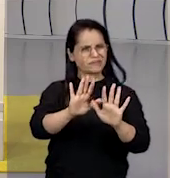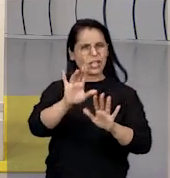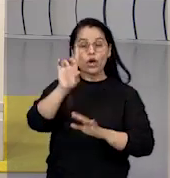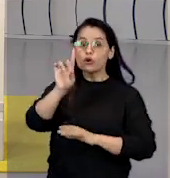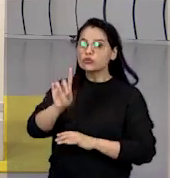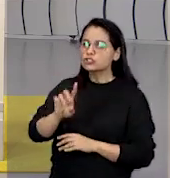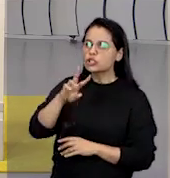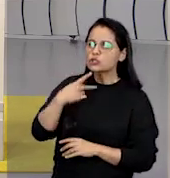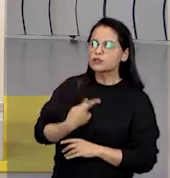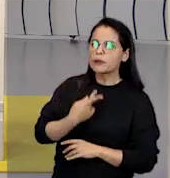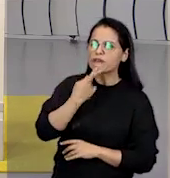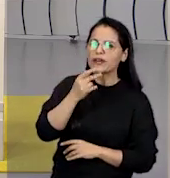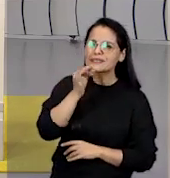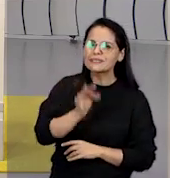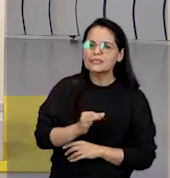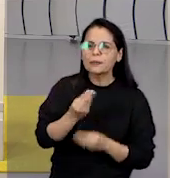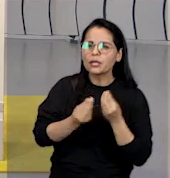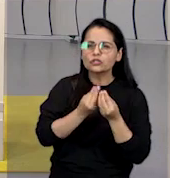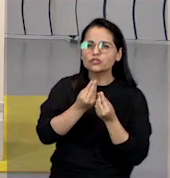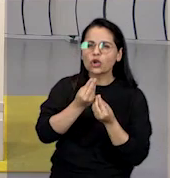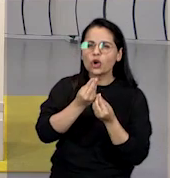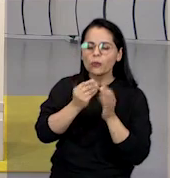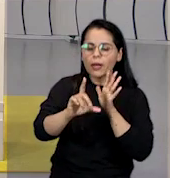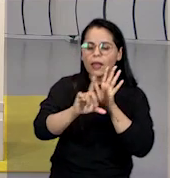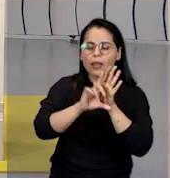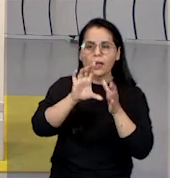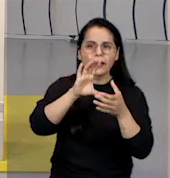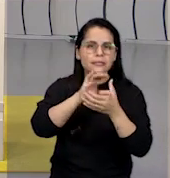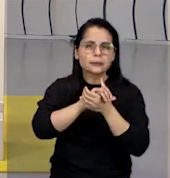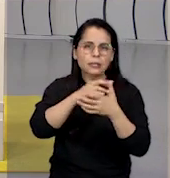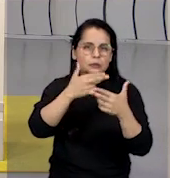direitos humanos não dizem exatamente como que devem ser essas leis.